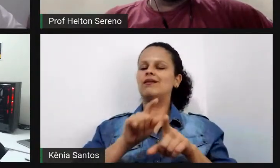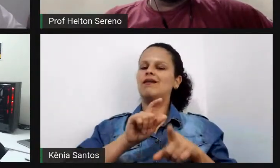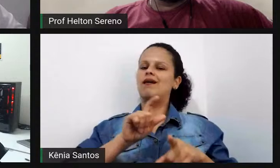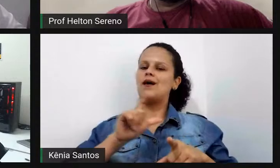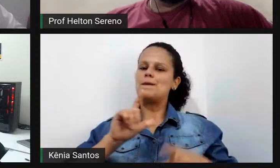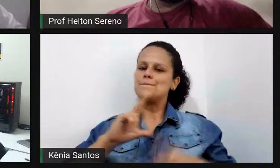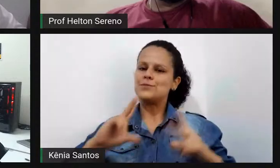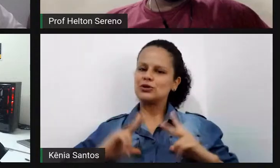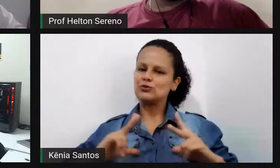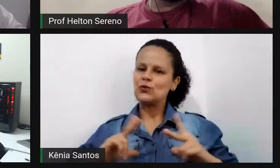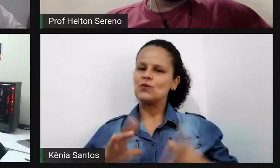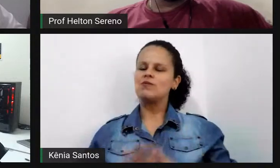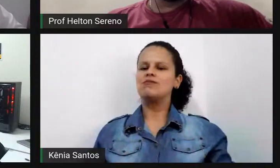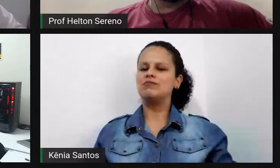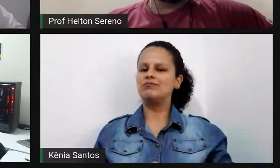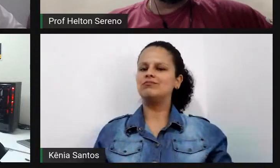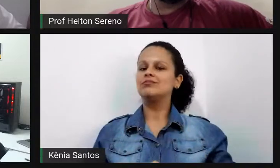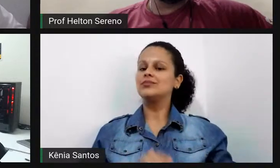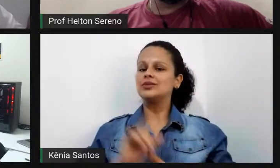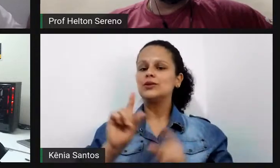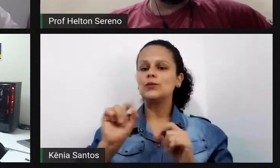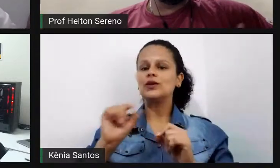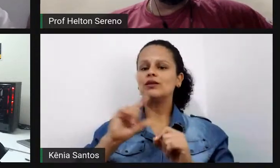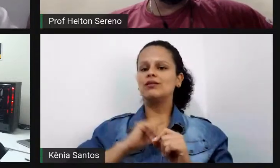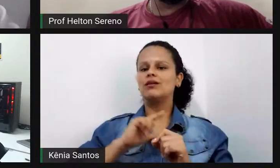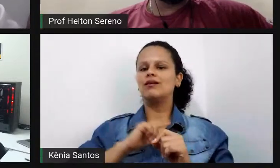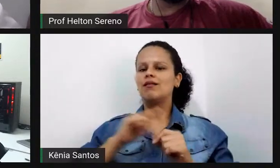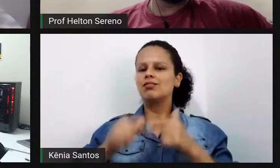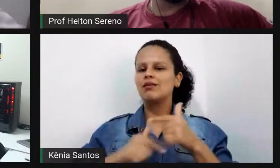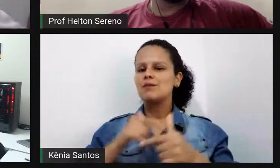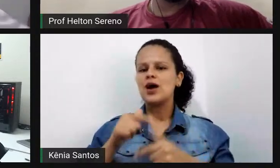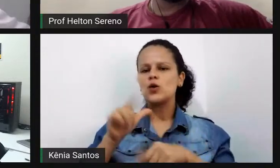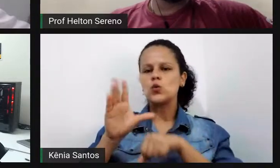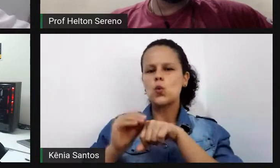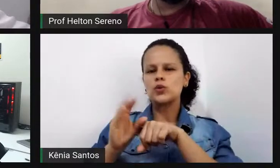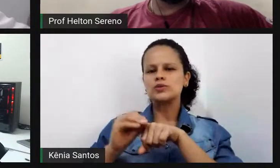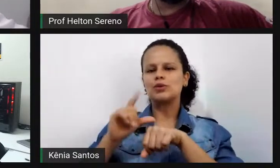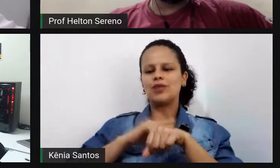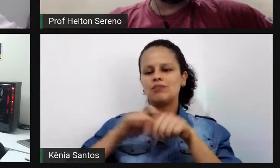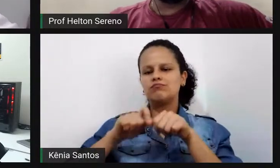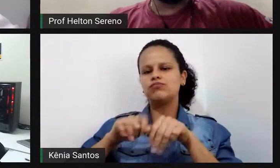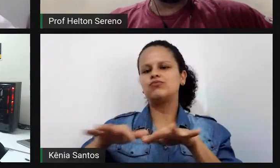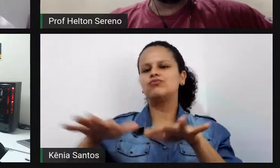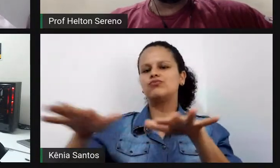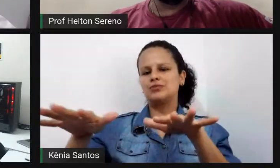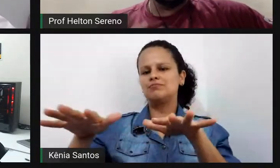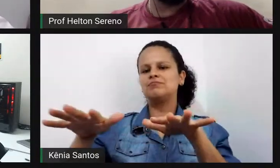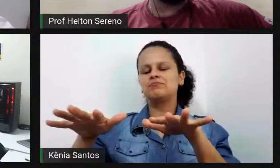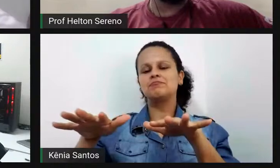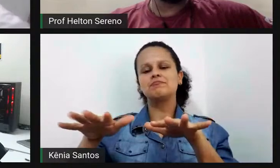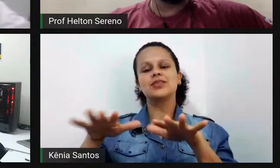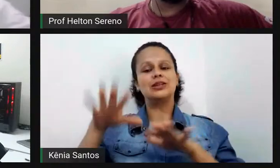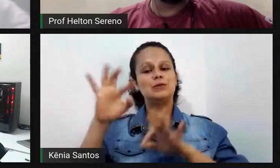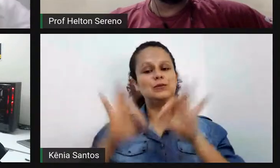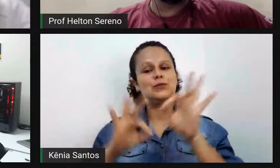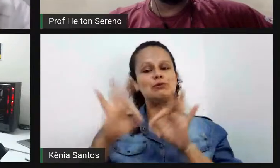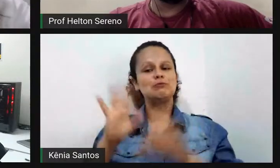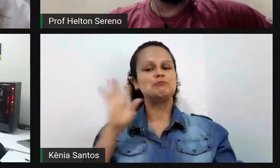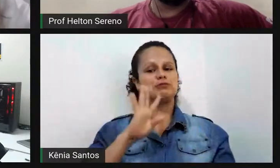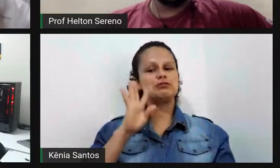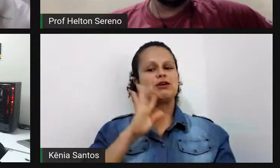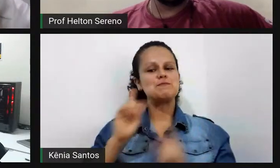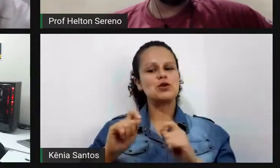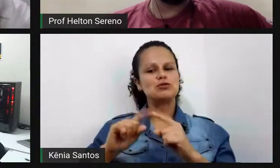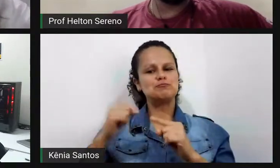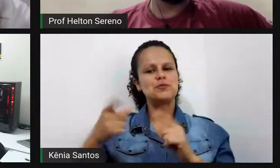atividades de disseminação mesmo desse conhecimento que a gente adquiriu é um projeto bem bacana a gente pode conversar sobre isso